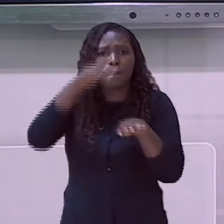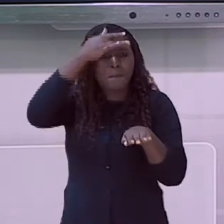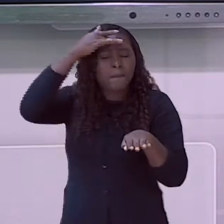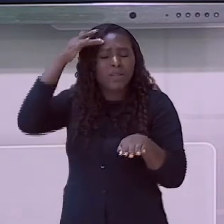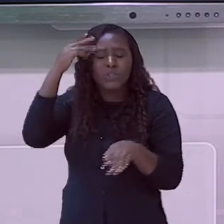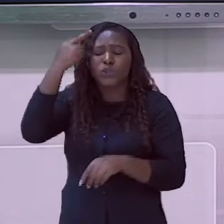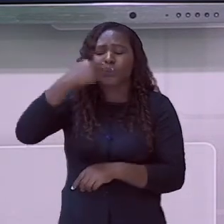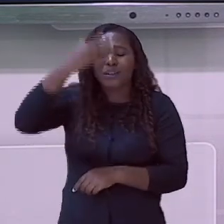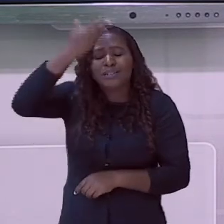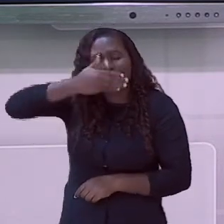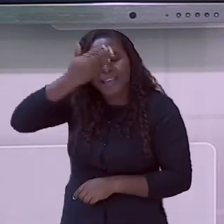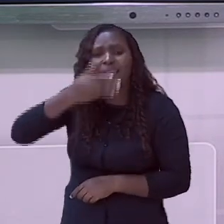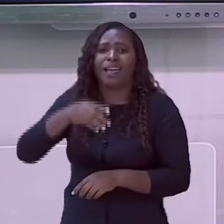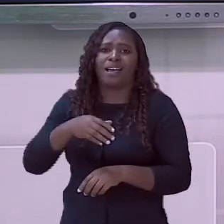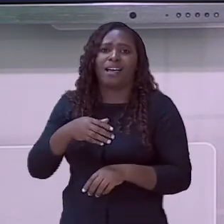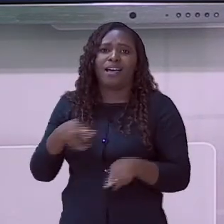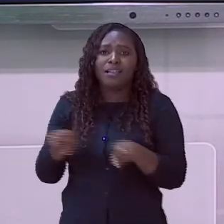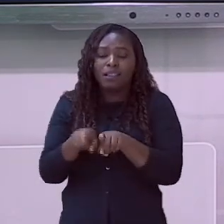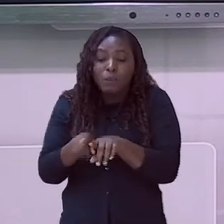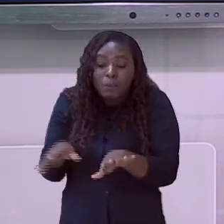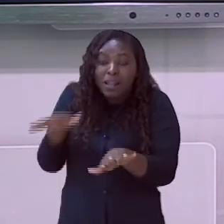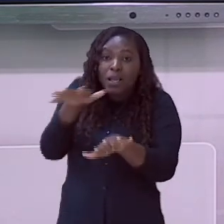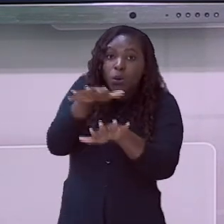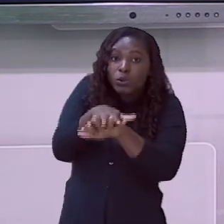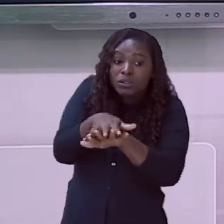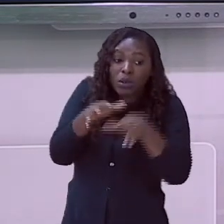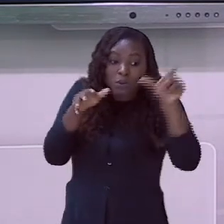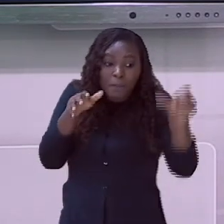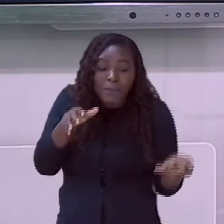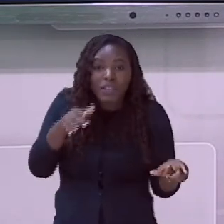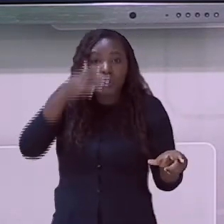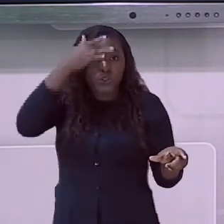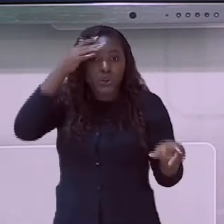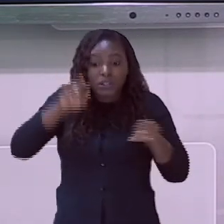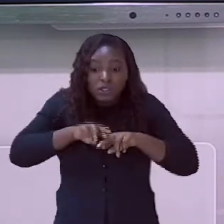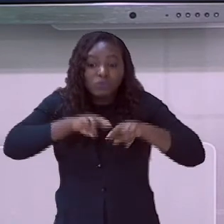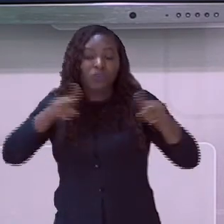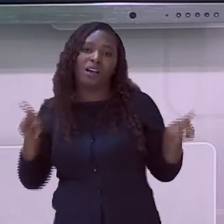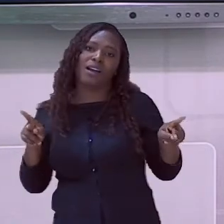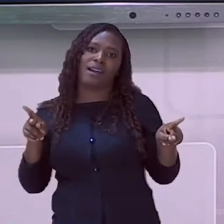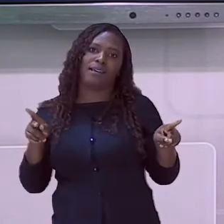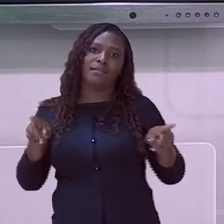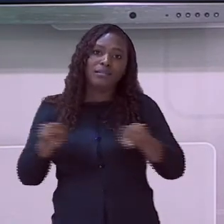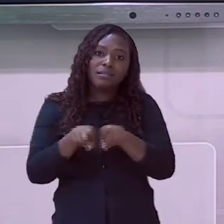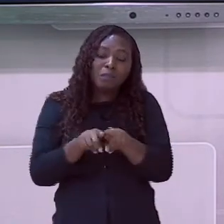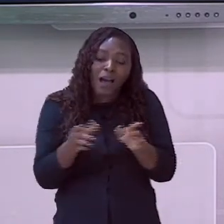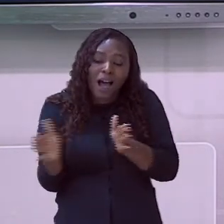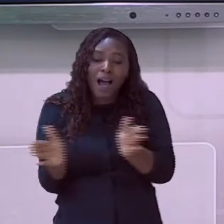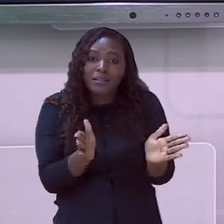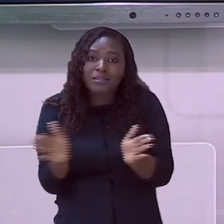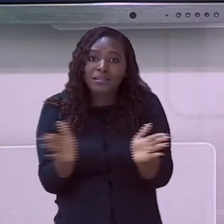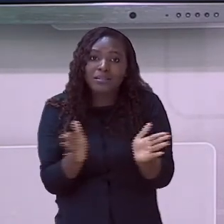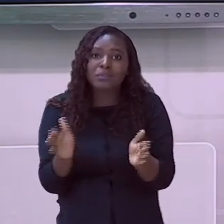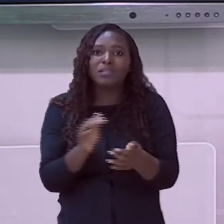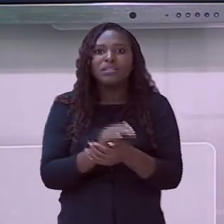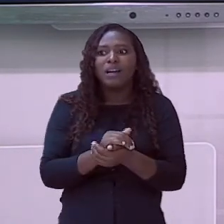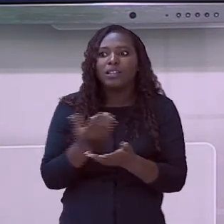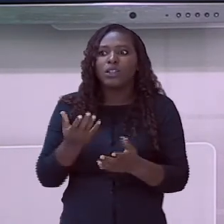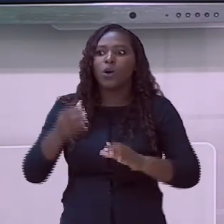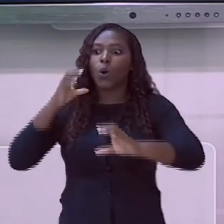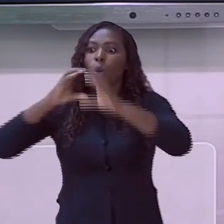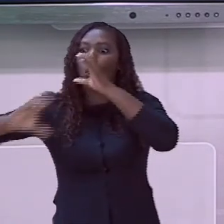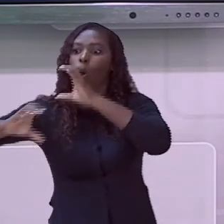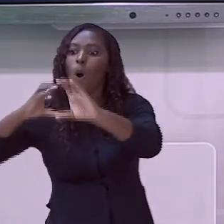pela inclusão social do diferente, pela sua acessibilidade aos meios de comunicação,